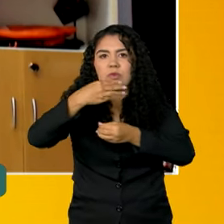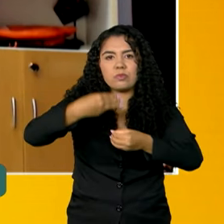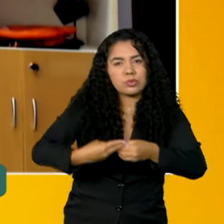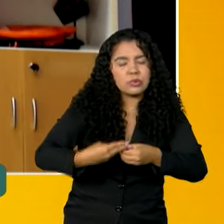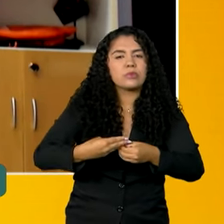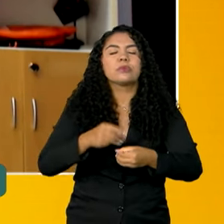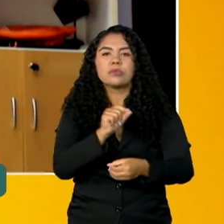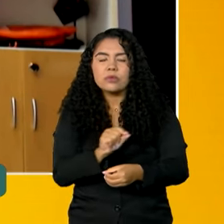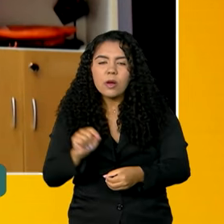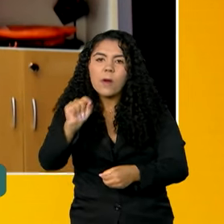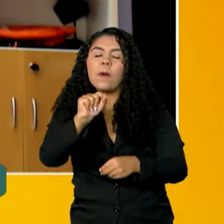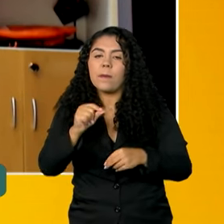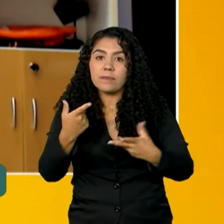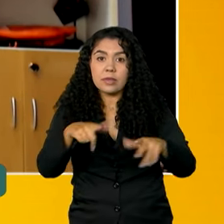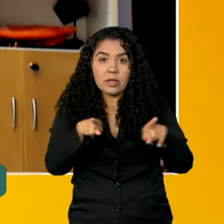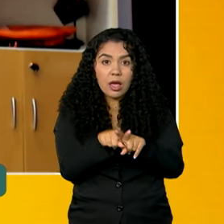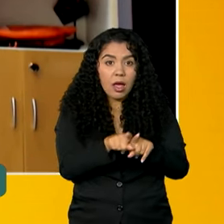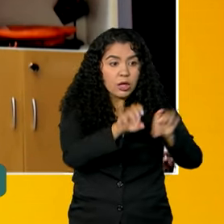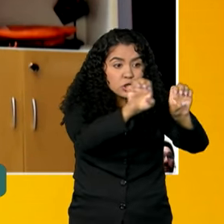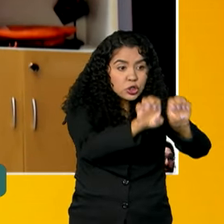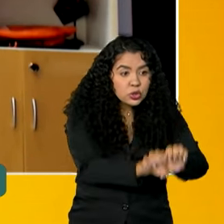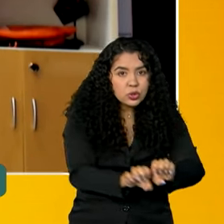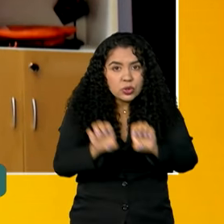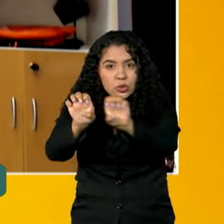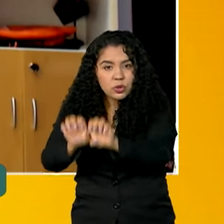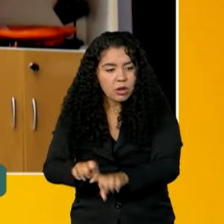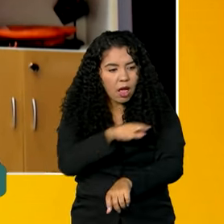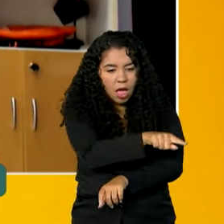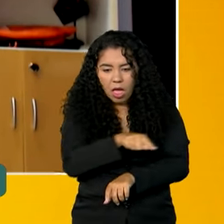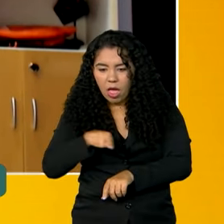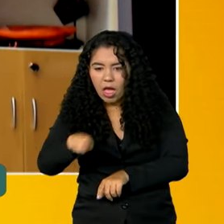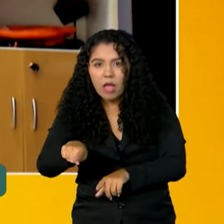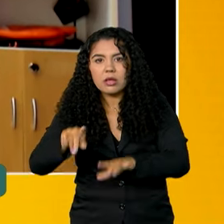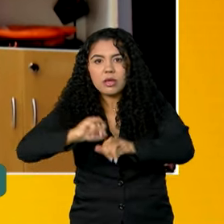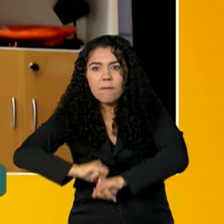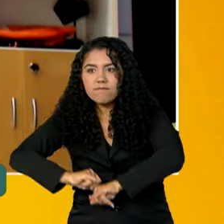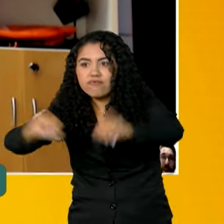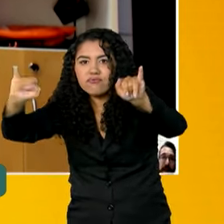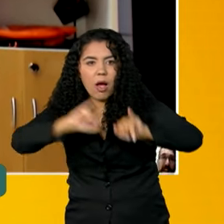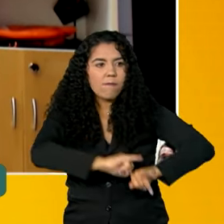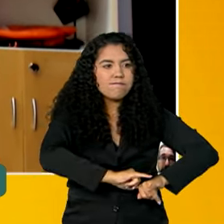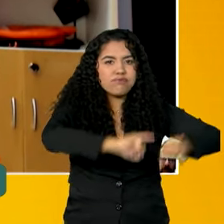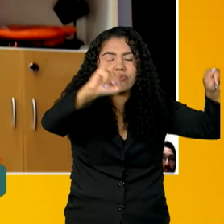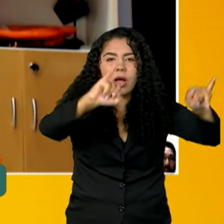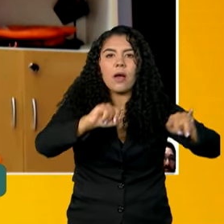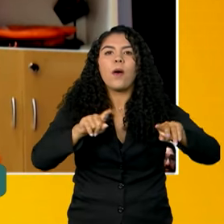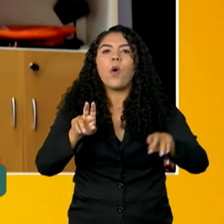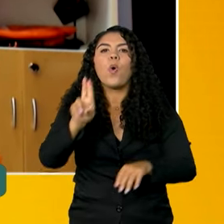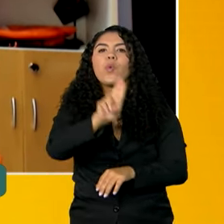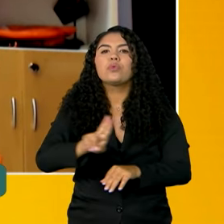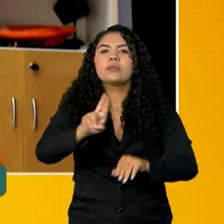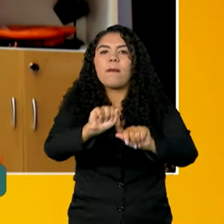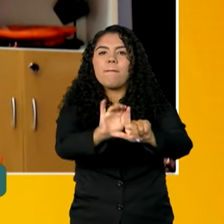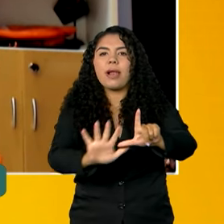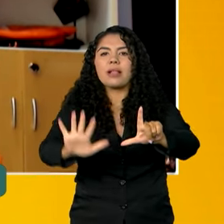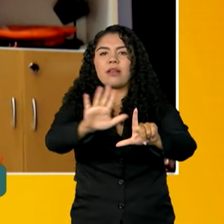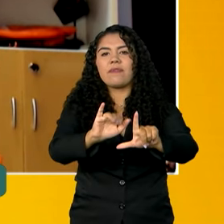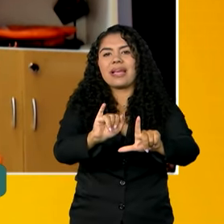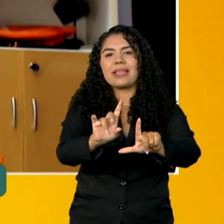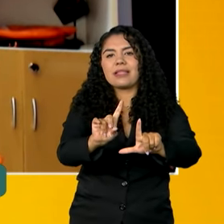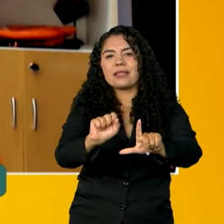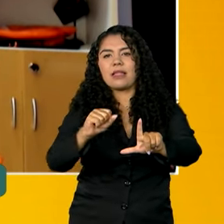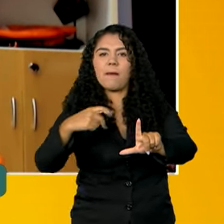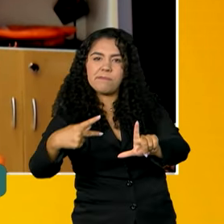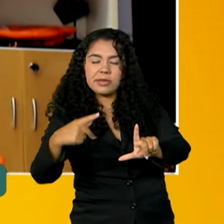dessas estruturas mais locais que são gerados os alertas por dentro da plataforma IDAP e a partir, então, dessa